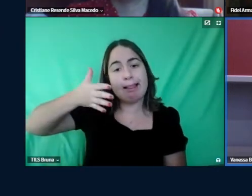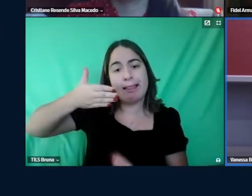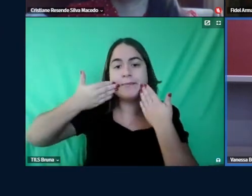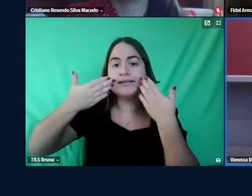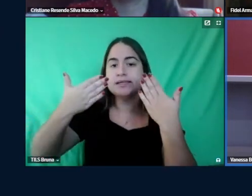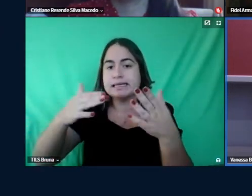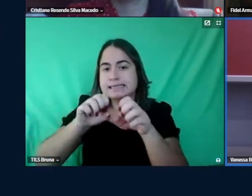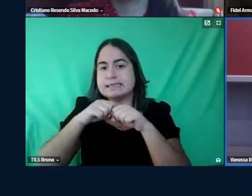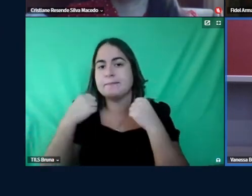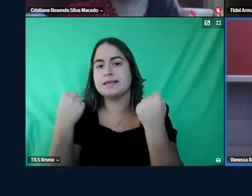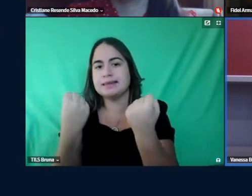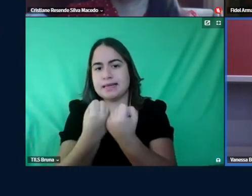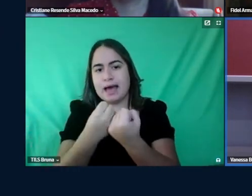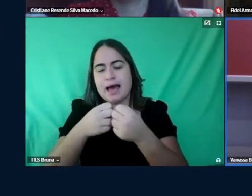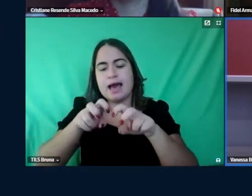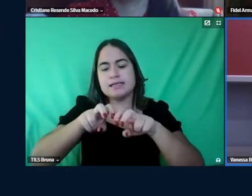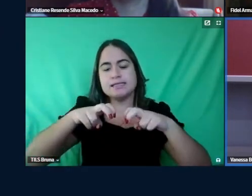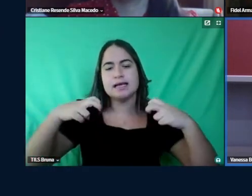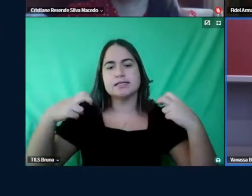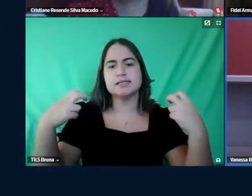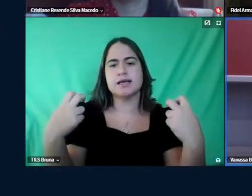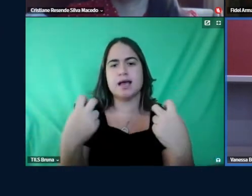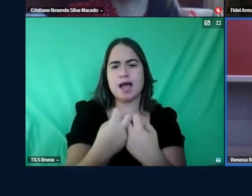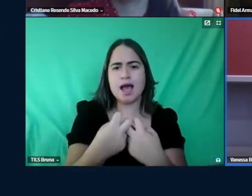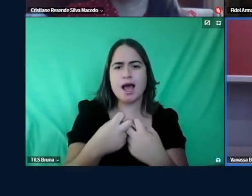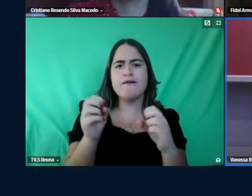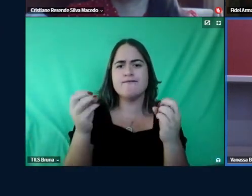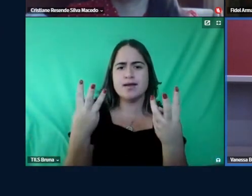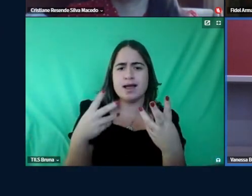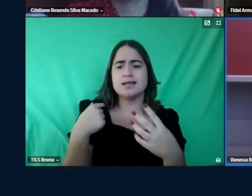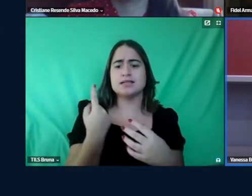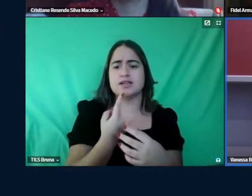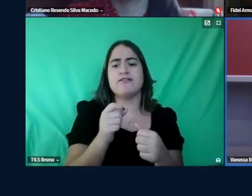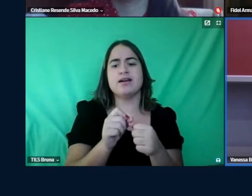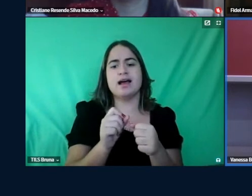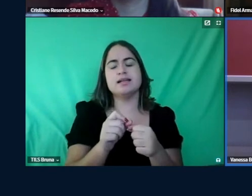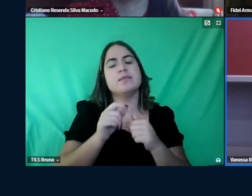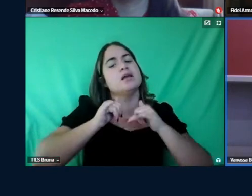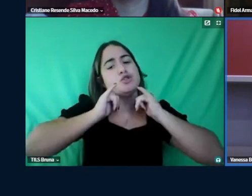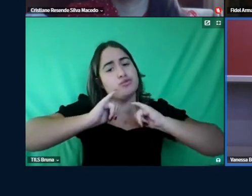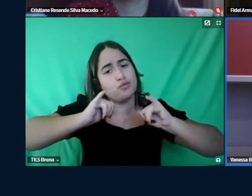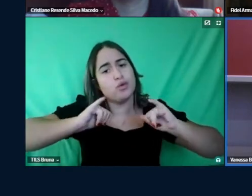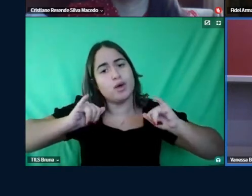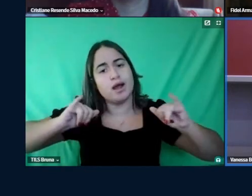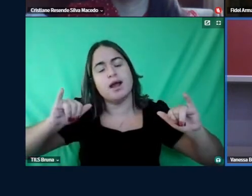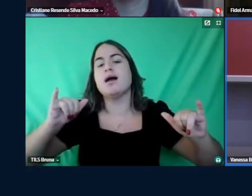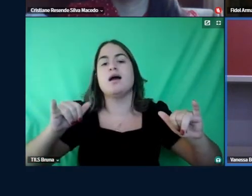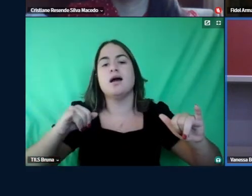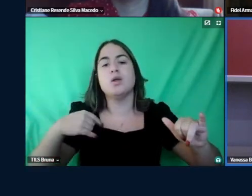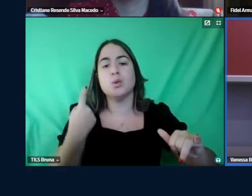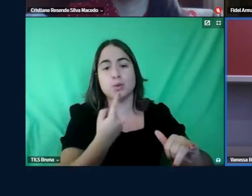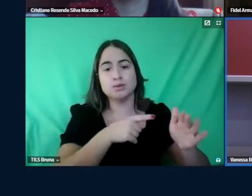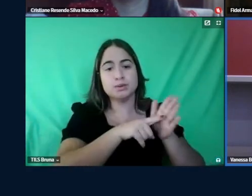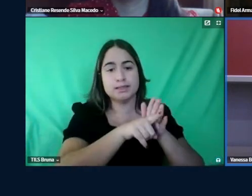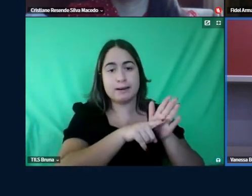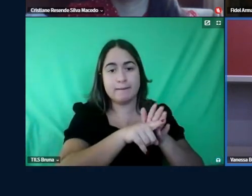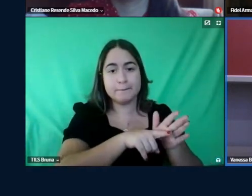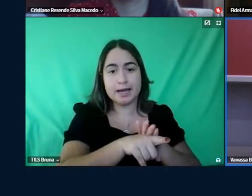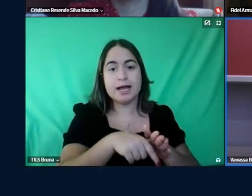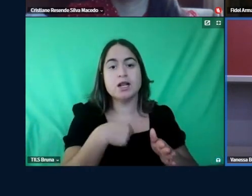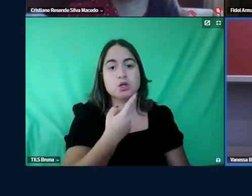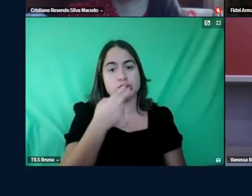mesa redonda eventos que a gente faz e ou vai divulgar né o nosso trabalho o nosso